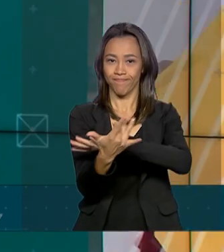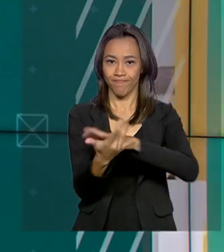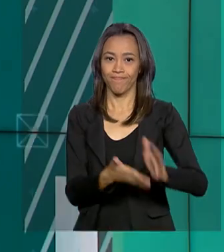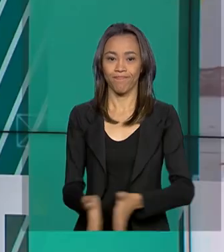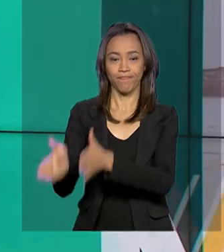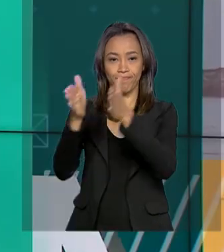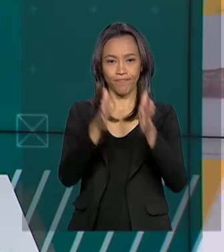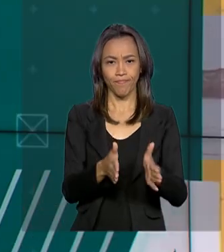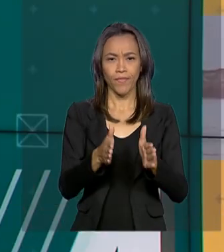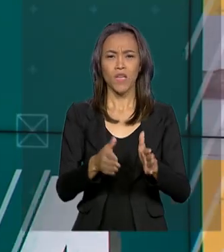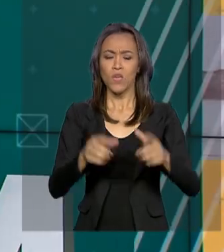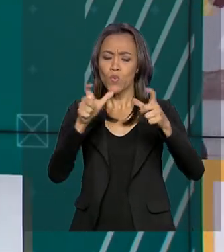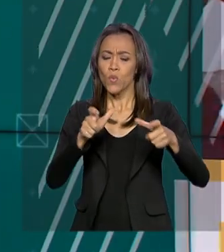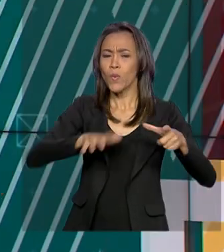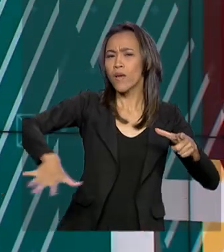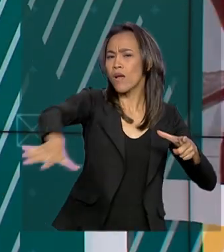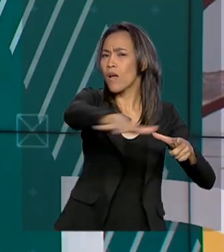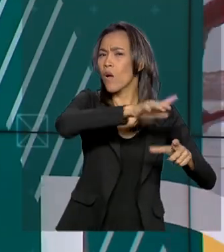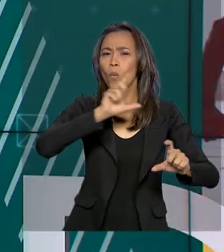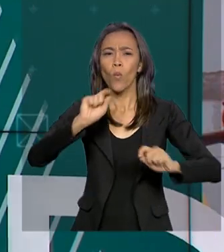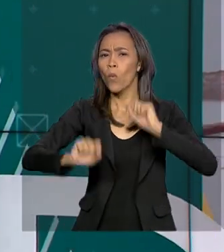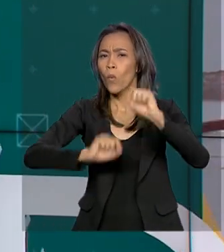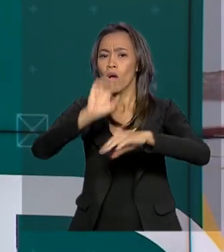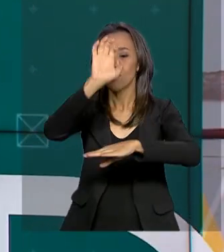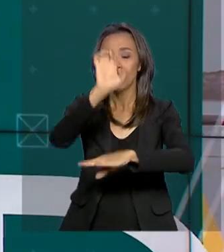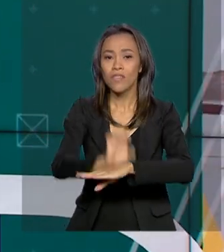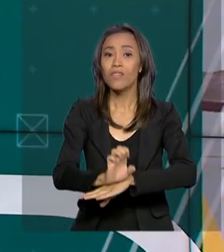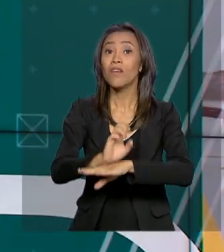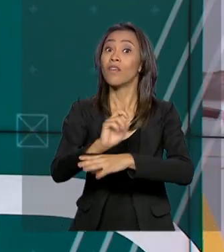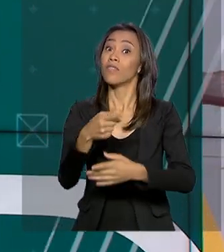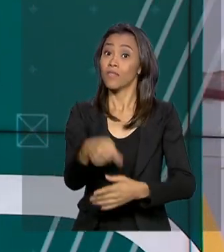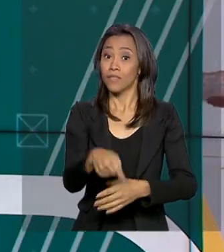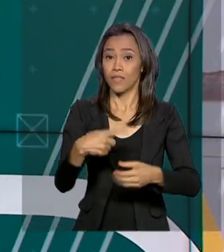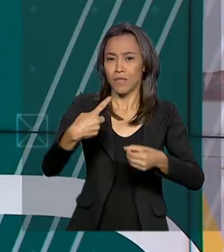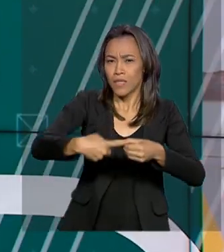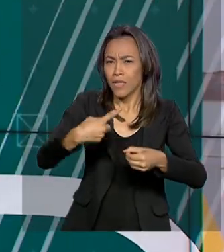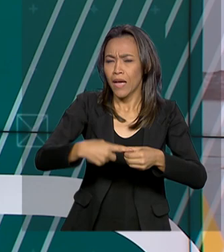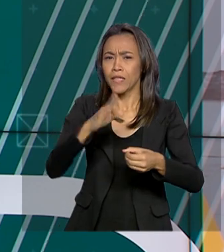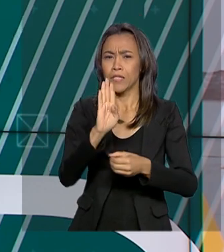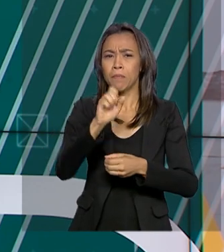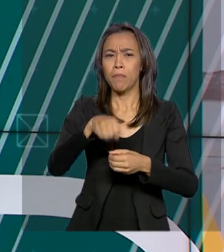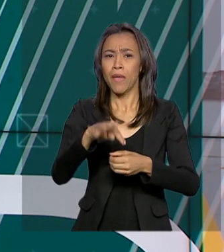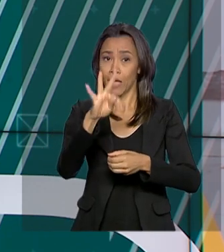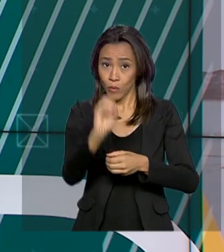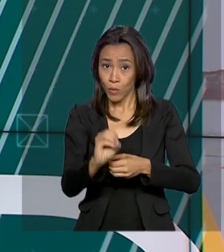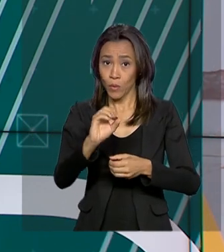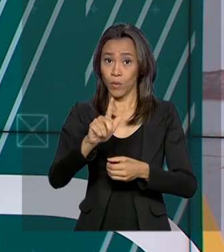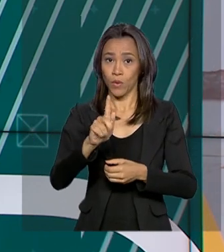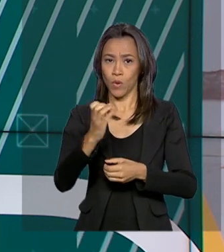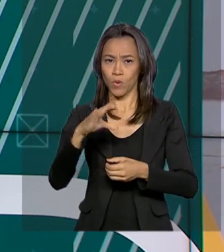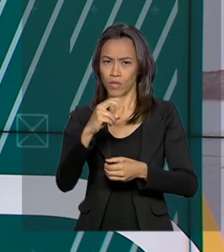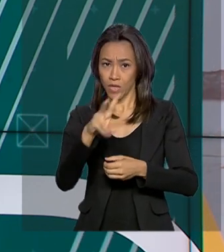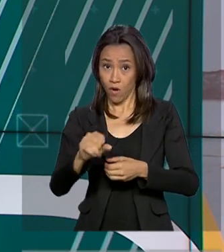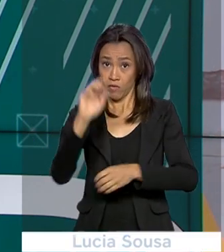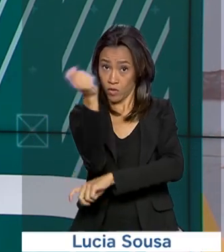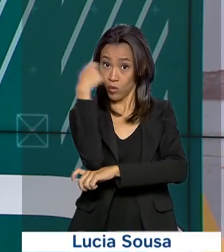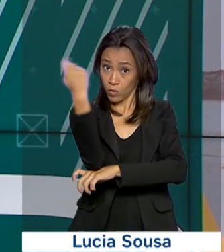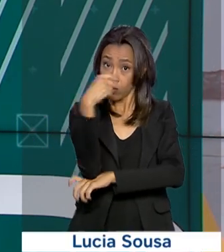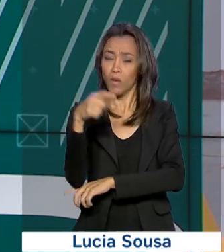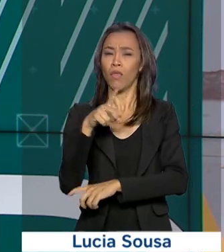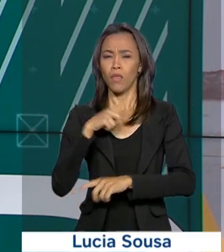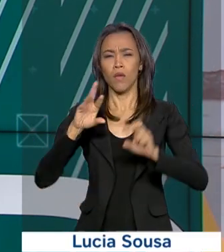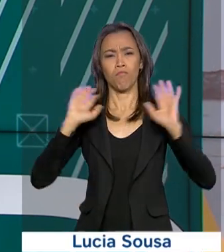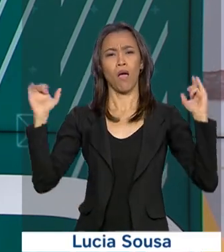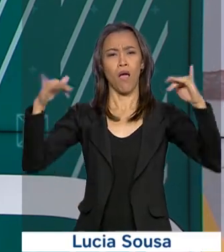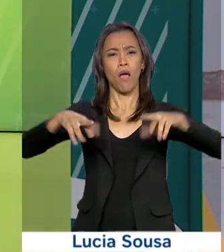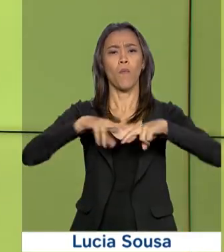O Vale dos Vinhedos, na cidade gaúcha de Bento Gonçalves, recebe hoje os presidentes dos países do Mercosul para mais uma